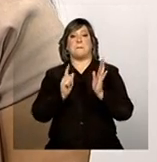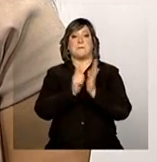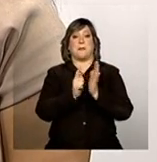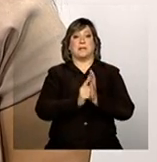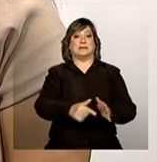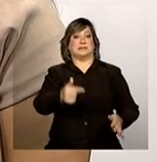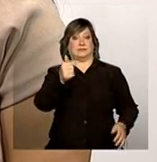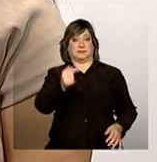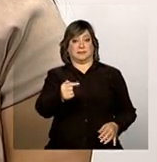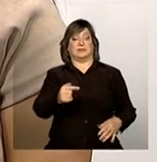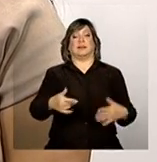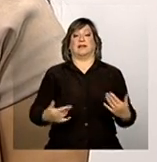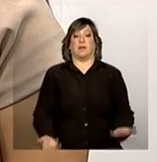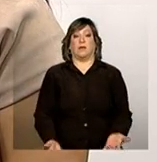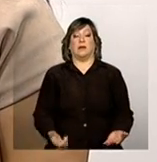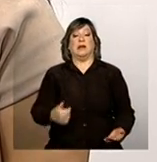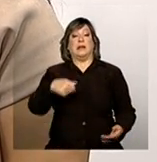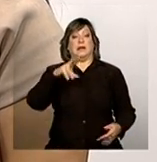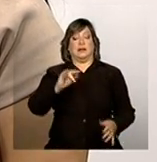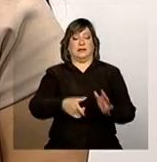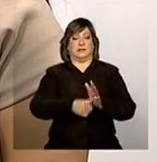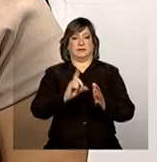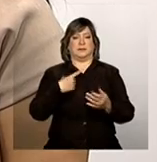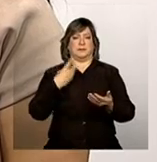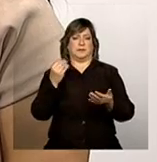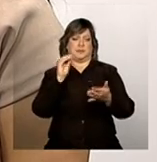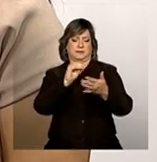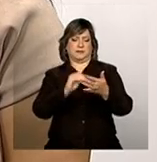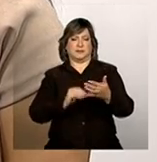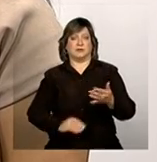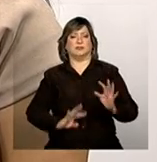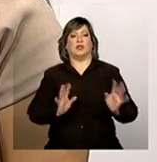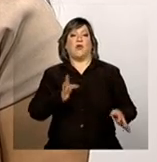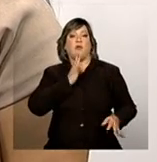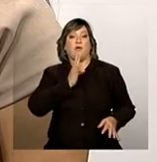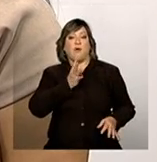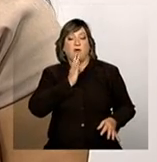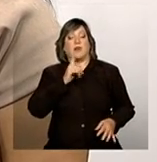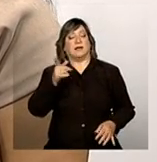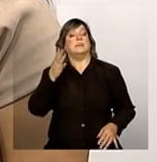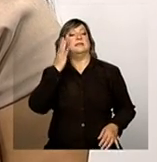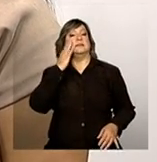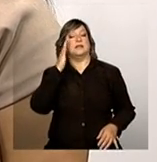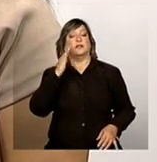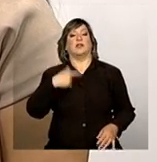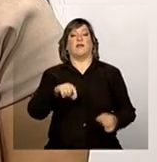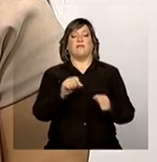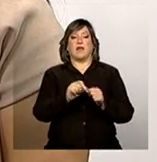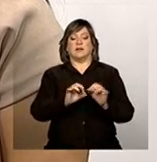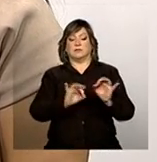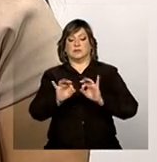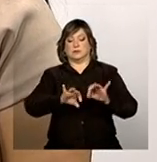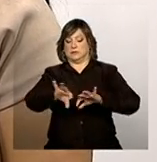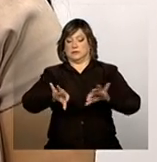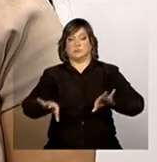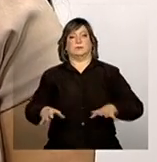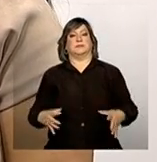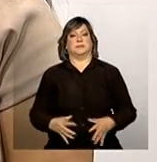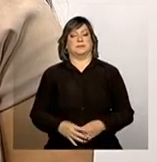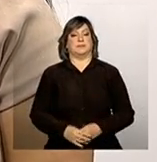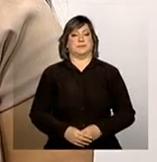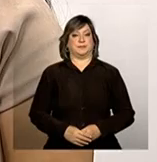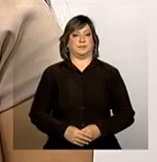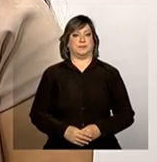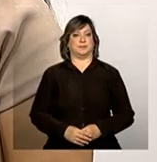quem está preenchendo há mais tempo já nos conhece, eles sabem que a gente sempre faz esse escalonamento. No